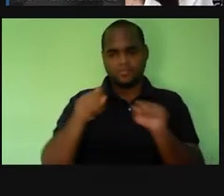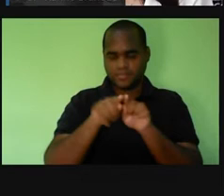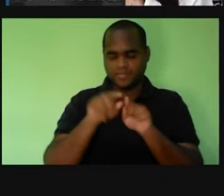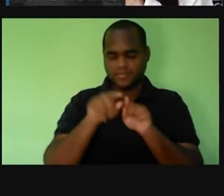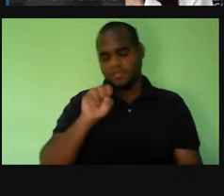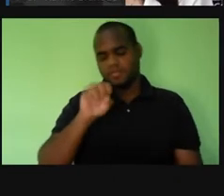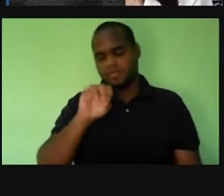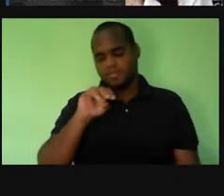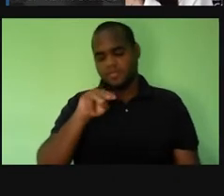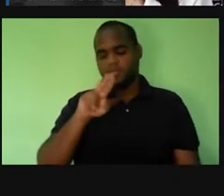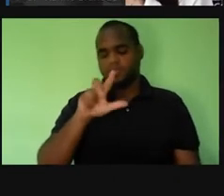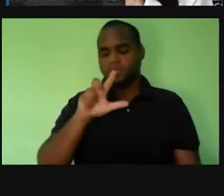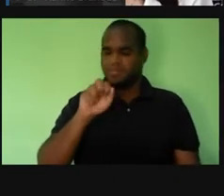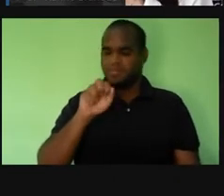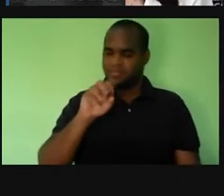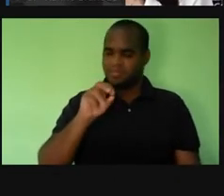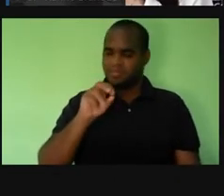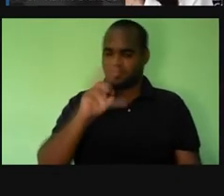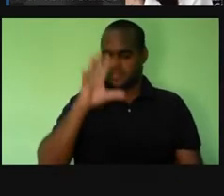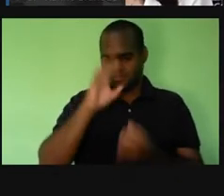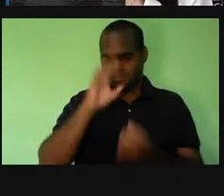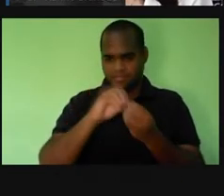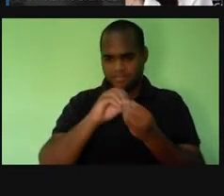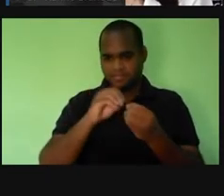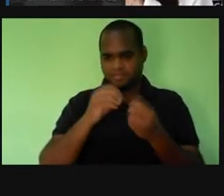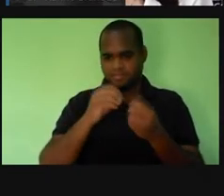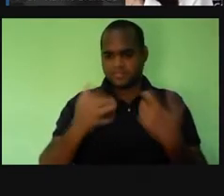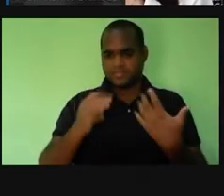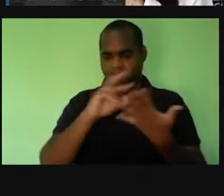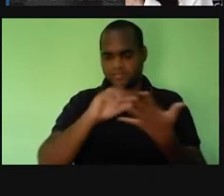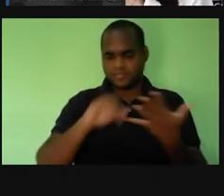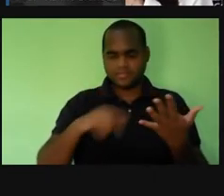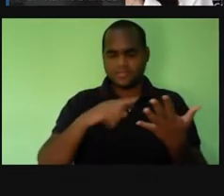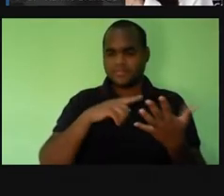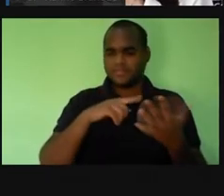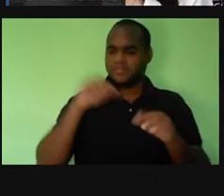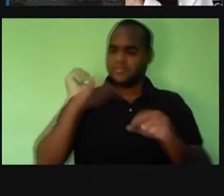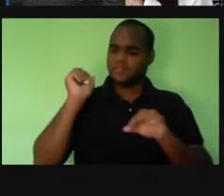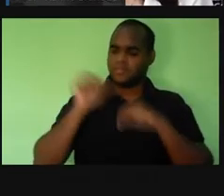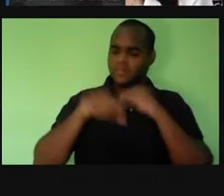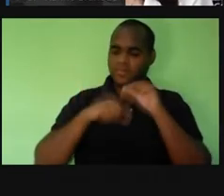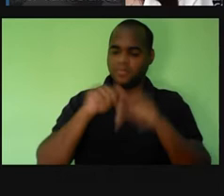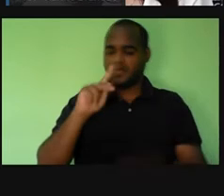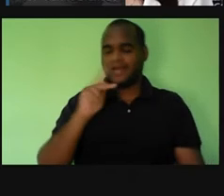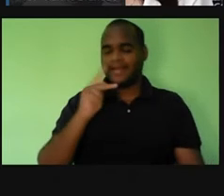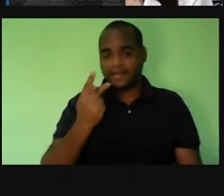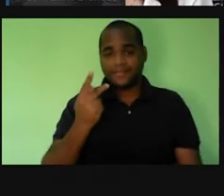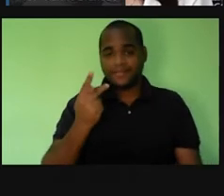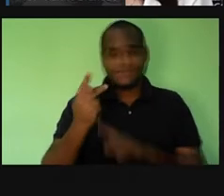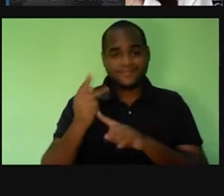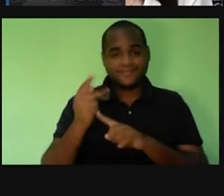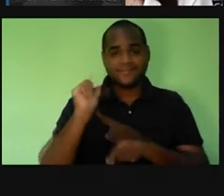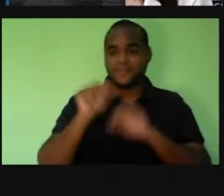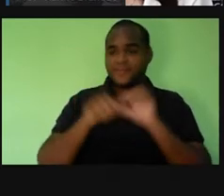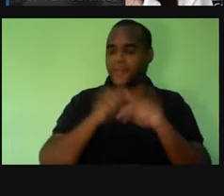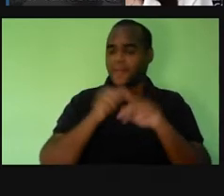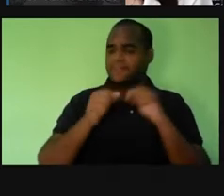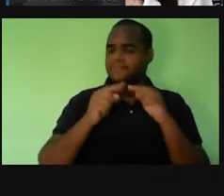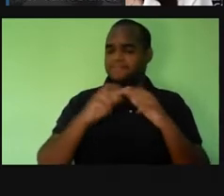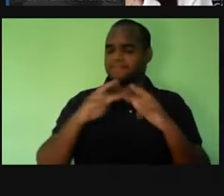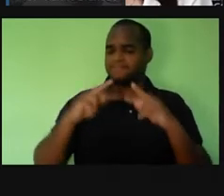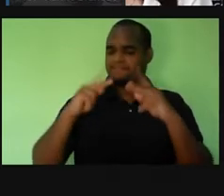criar a nossa concentração. Então, a gente vai mudando aqui, por exemplo. A pode mudar o pH. Então, se eu aumento